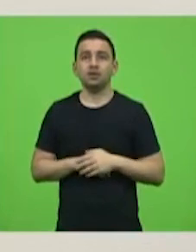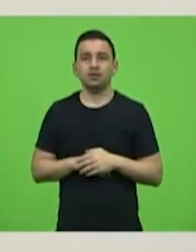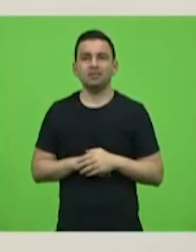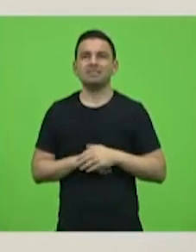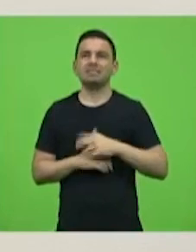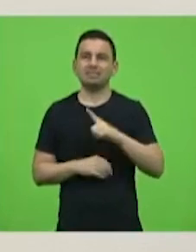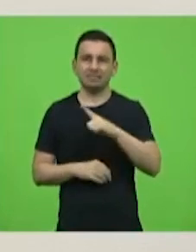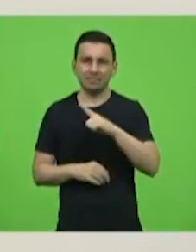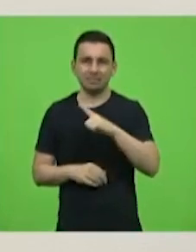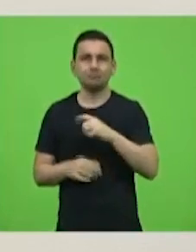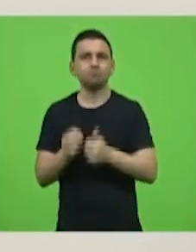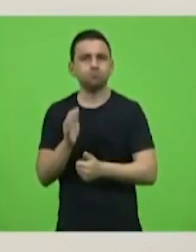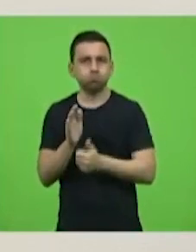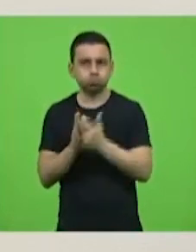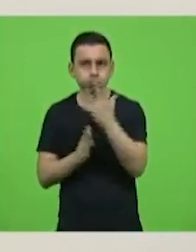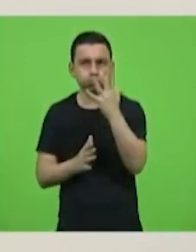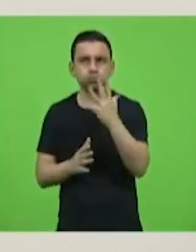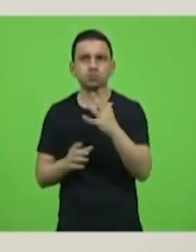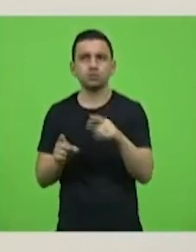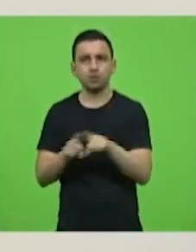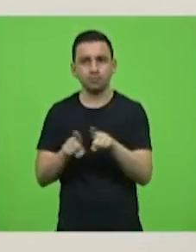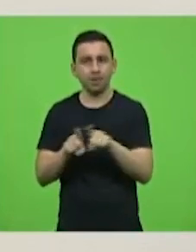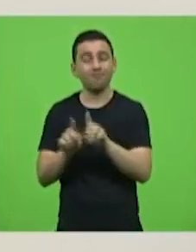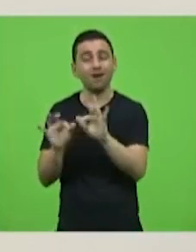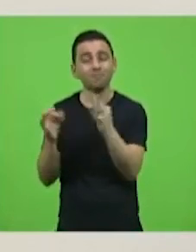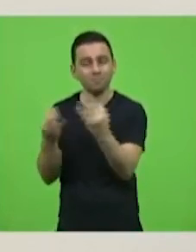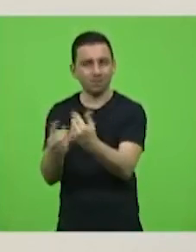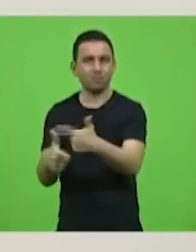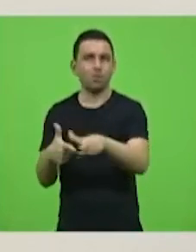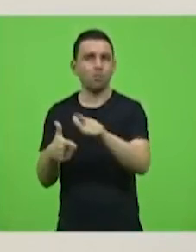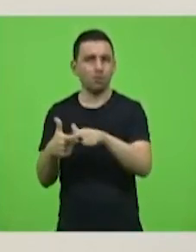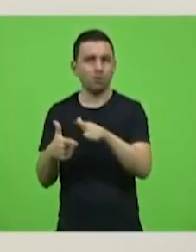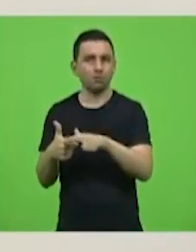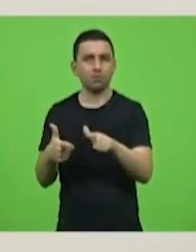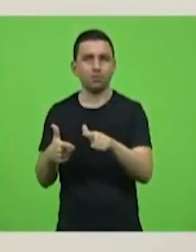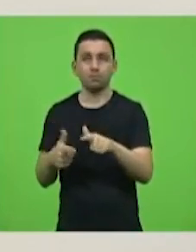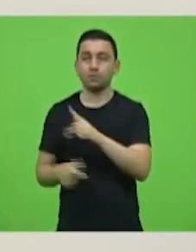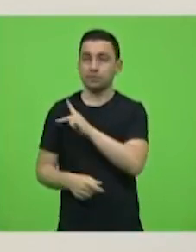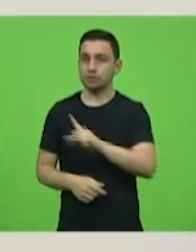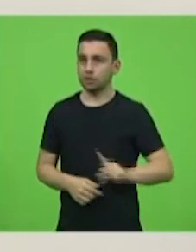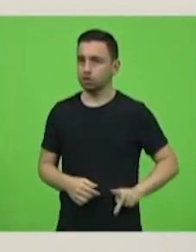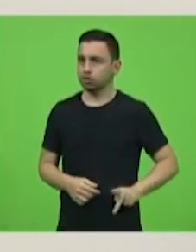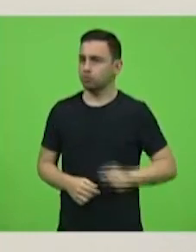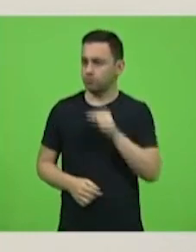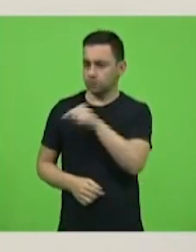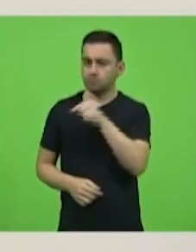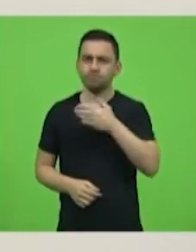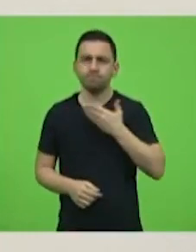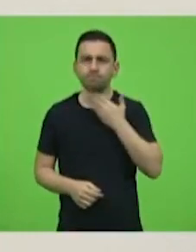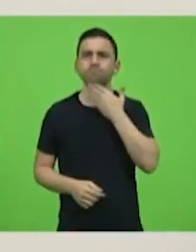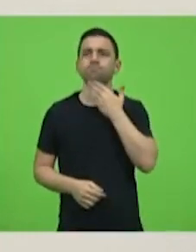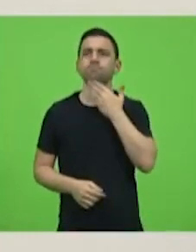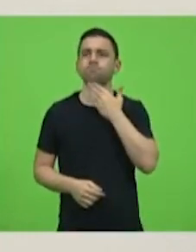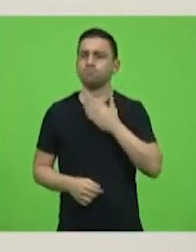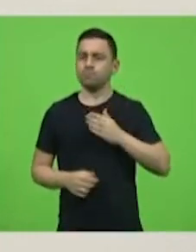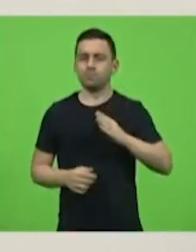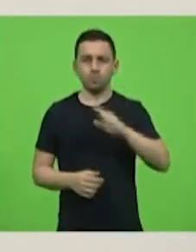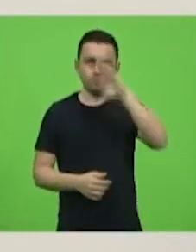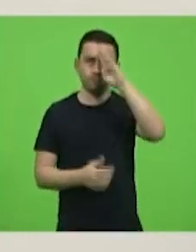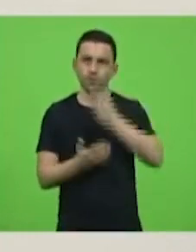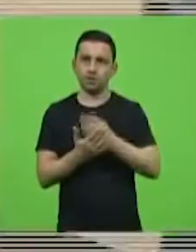muitas vezes pagam também os seus familiares. Presidente, cabeça erguida, fé em Deus e bola para